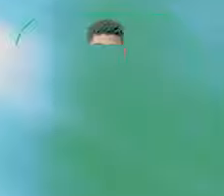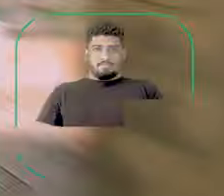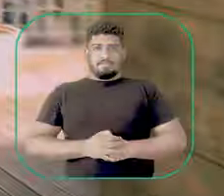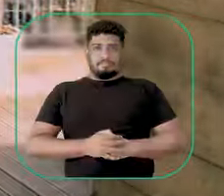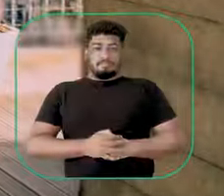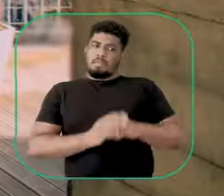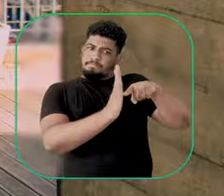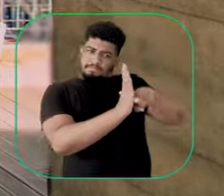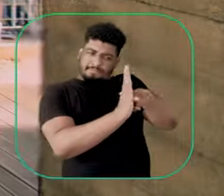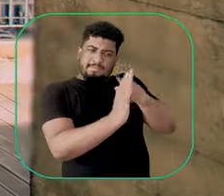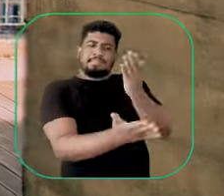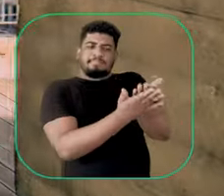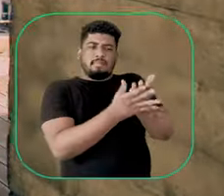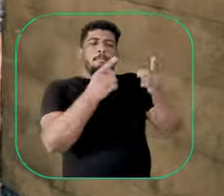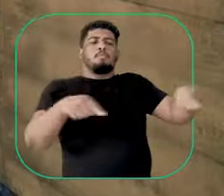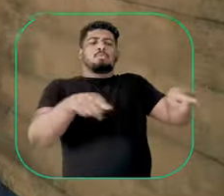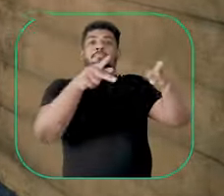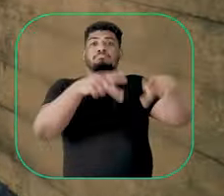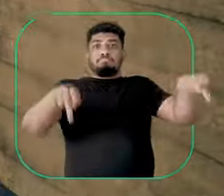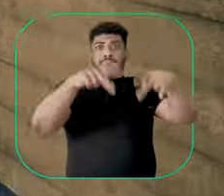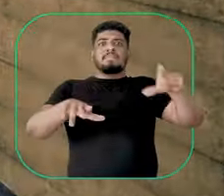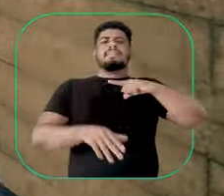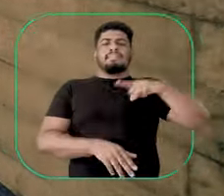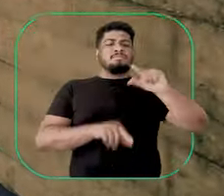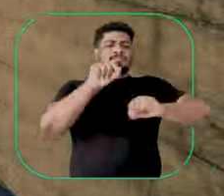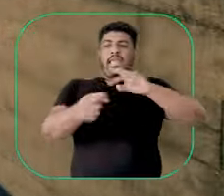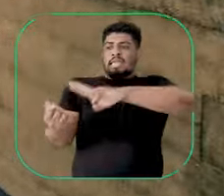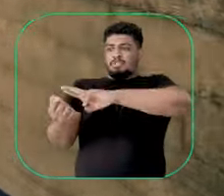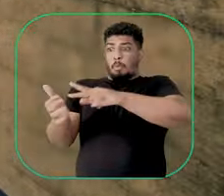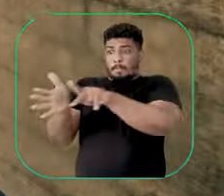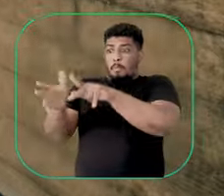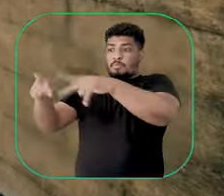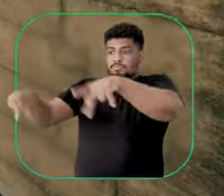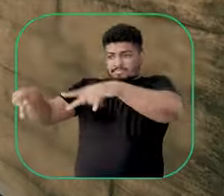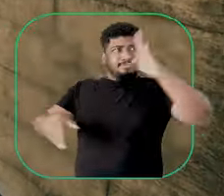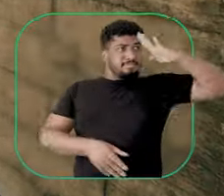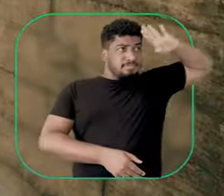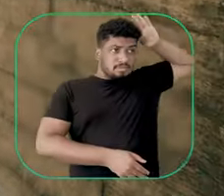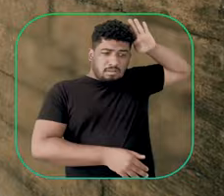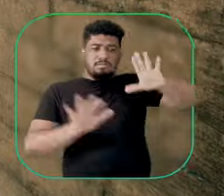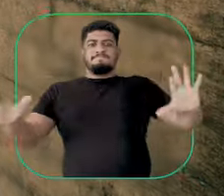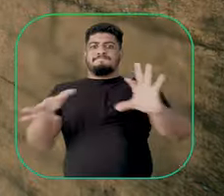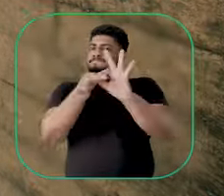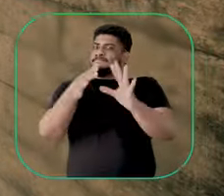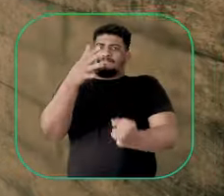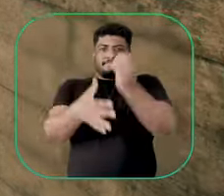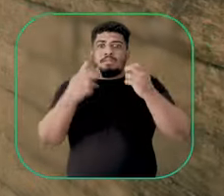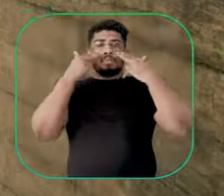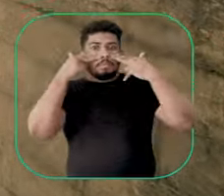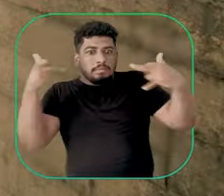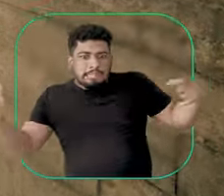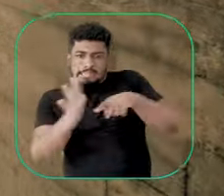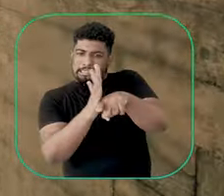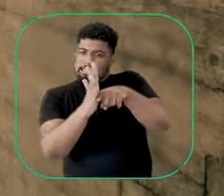Nos estudos da música popular, o Encontro de Ritmos do Povo com a Academia vem originando pesquisas inovadoras, como